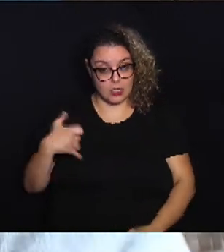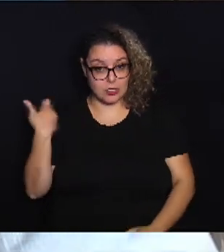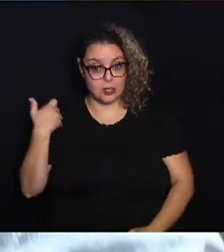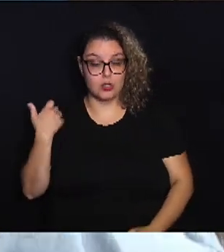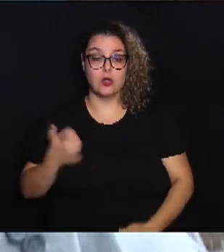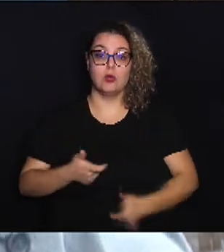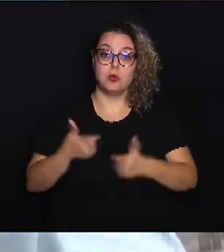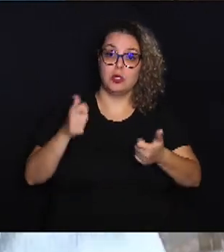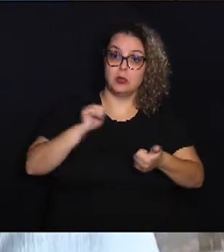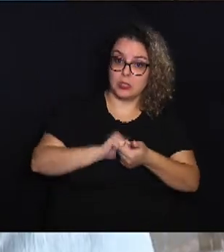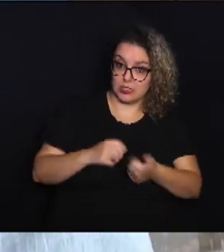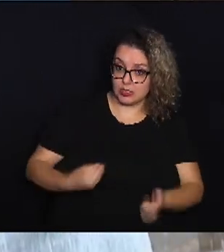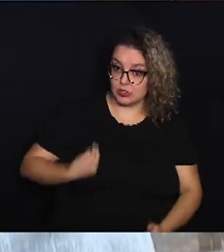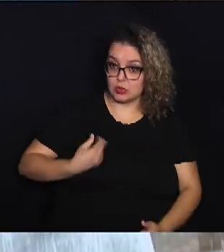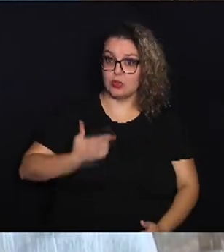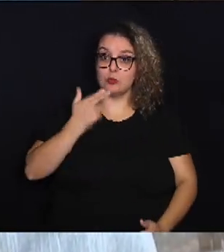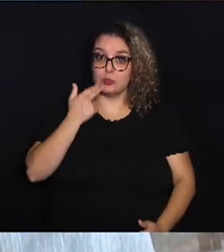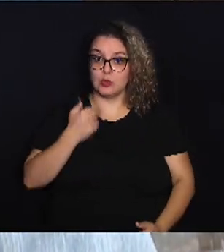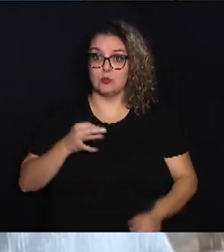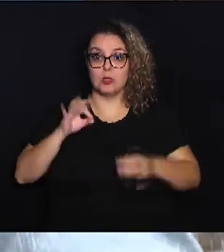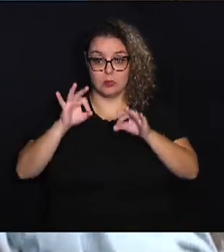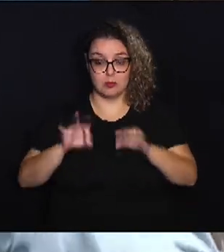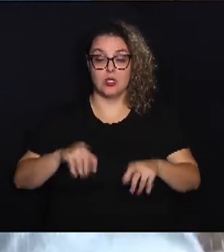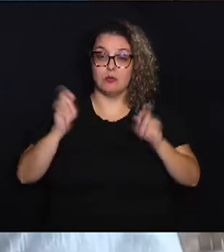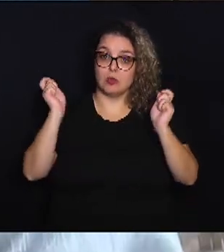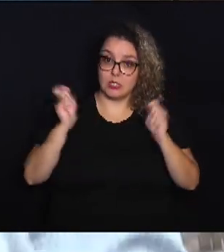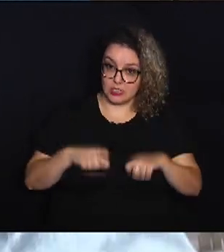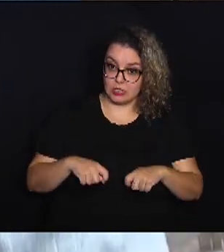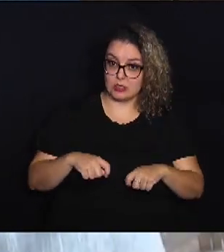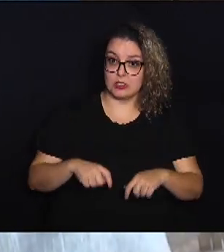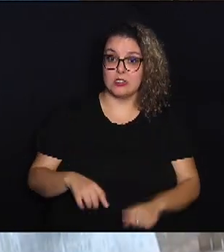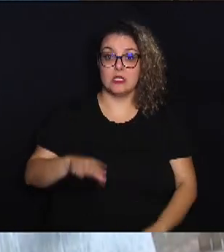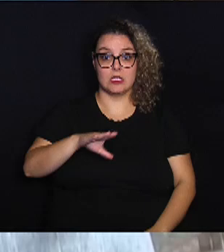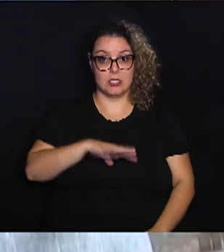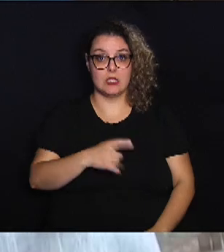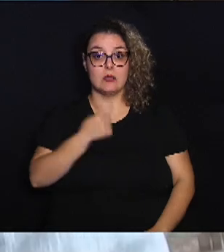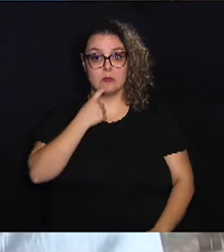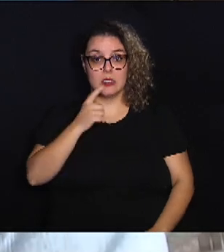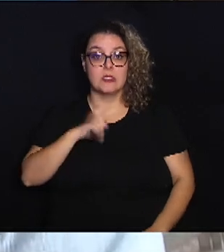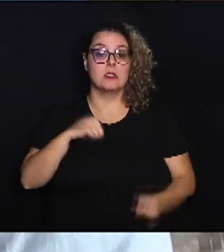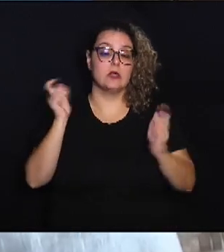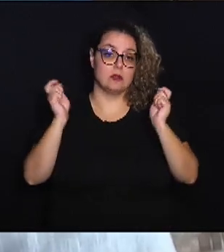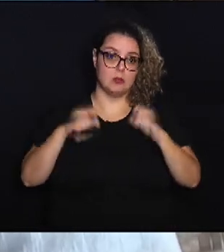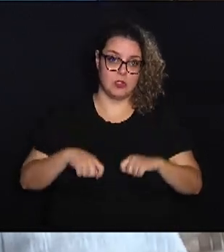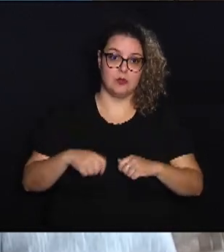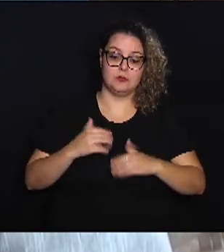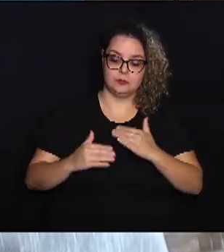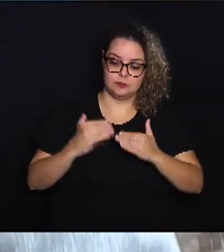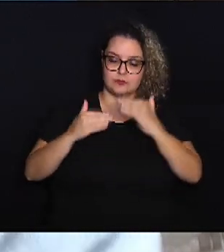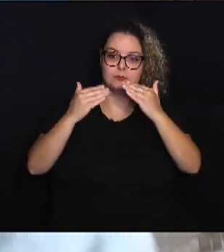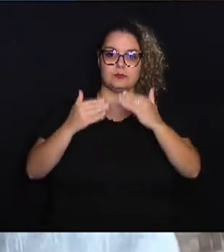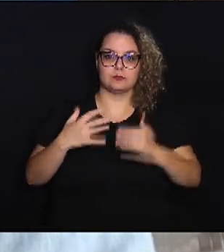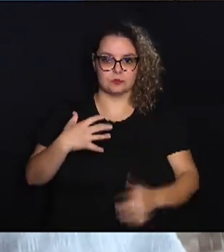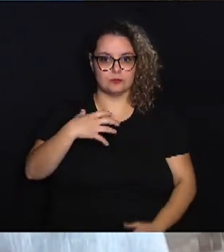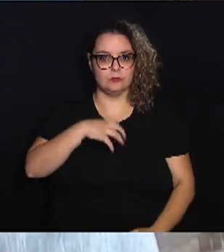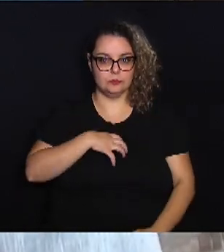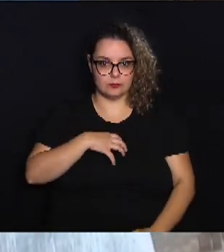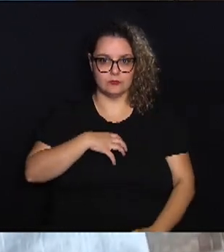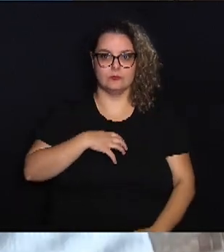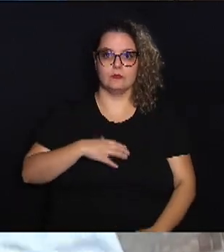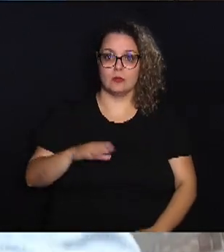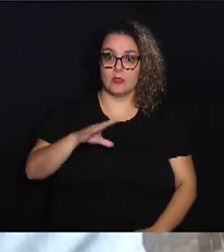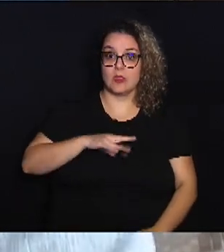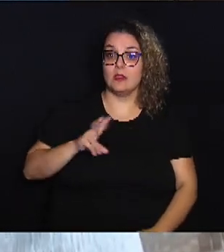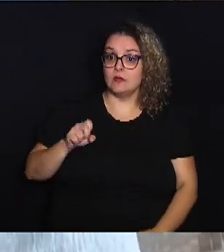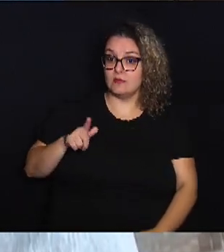qualidade de vida, com uma nutrição eficiente. E Campinas tem capacidade de produzir meios. É cidade vanguarda em muitos